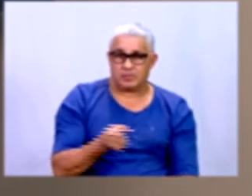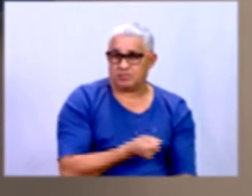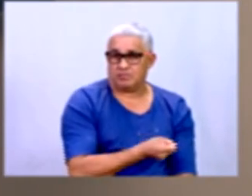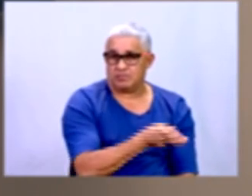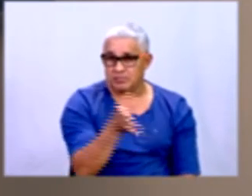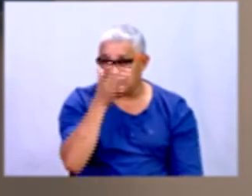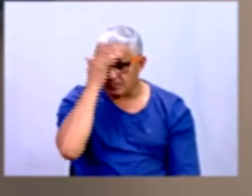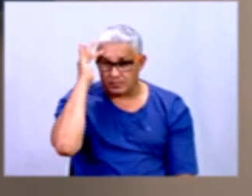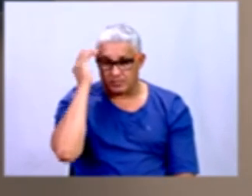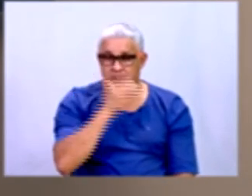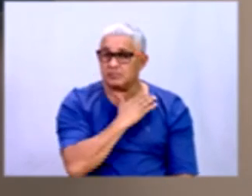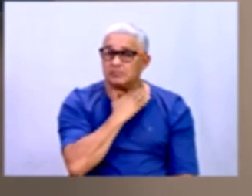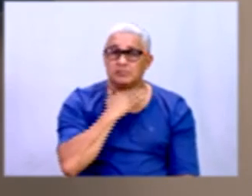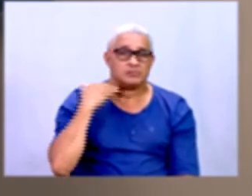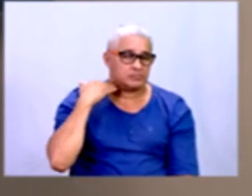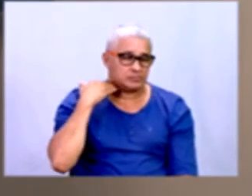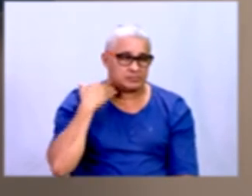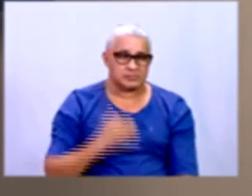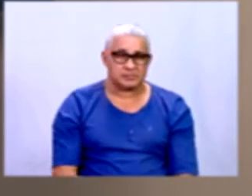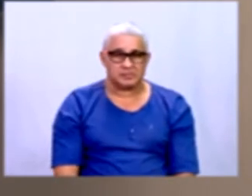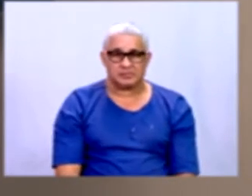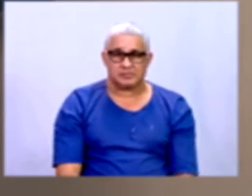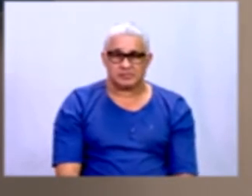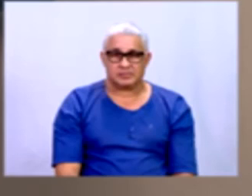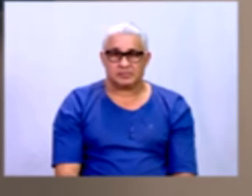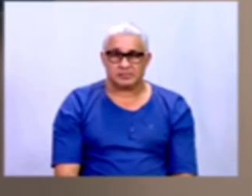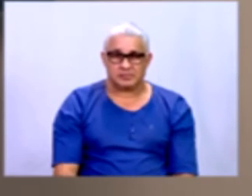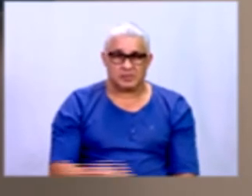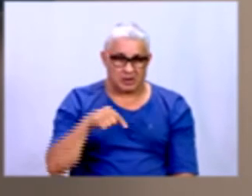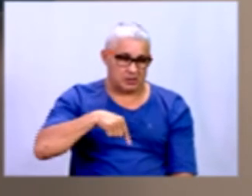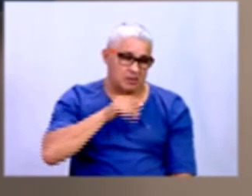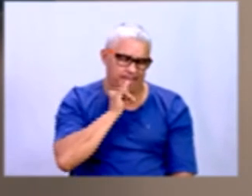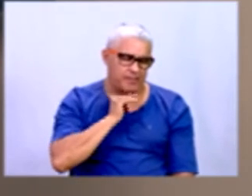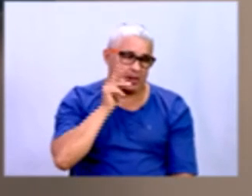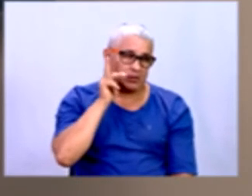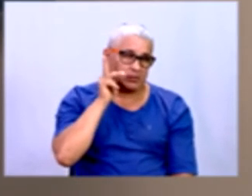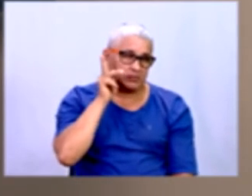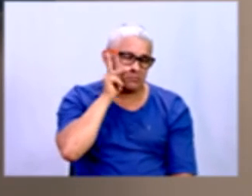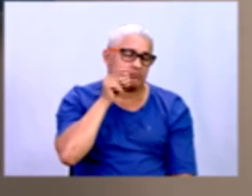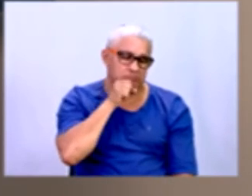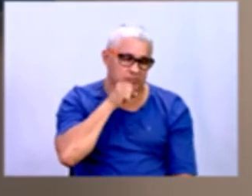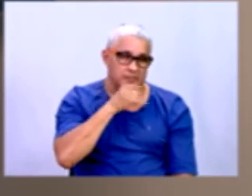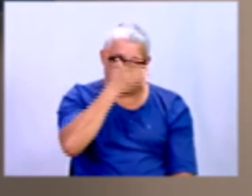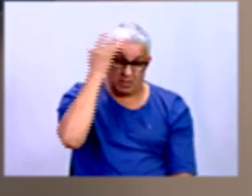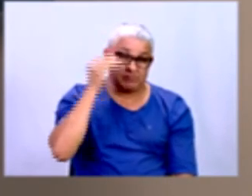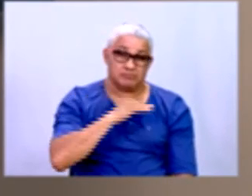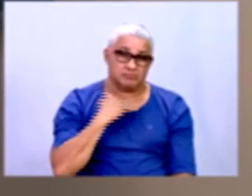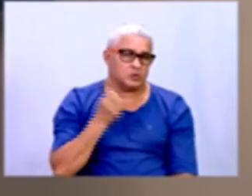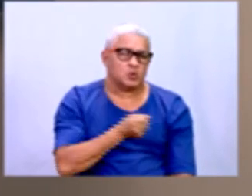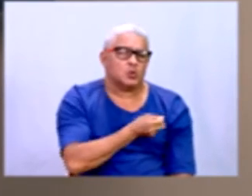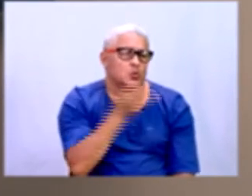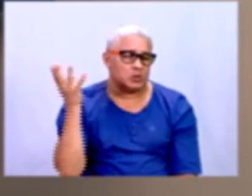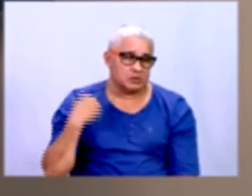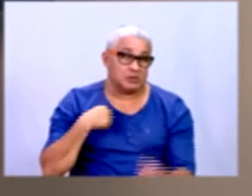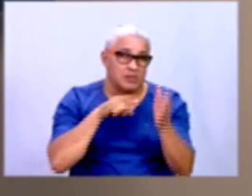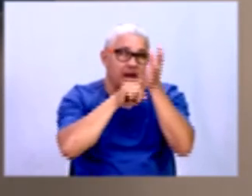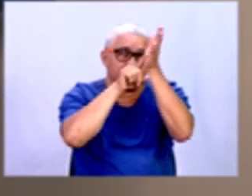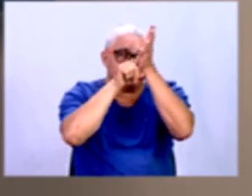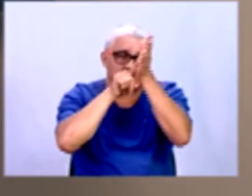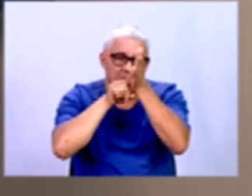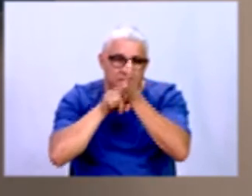óbitos que a gente teve aqui no município de Porto Velho, por exemplo. A gente vai pegar